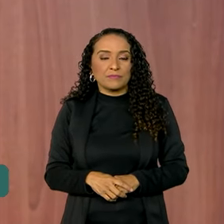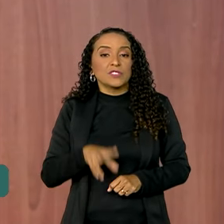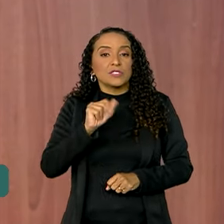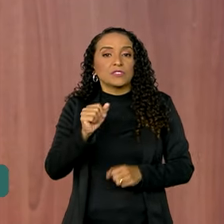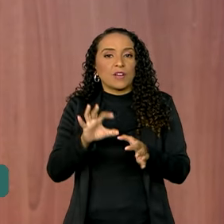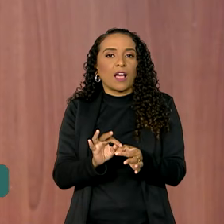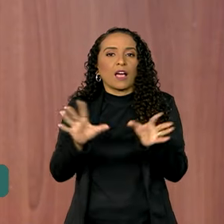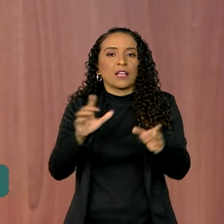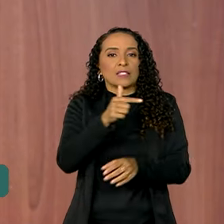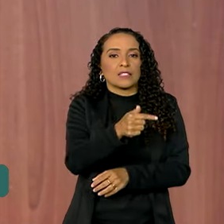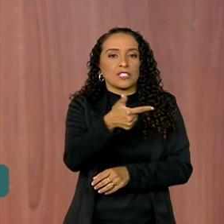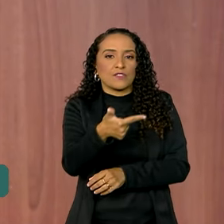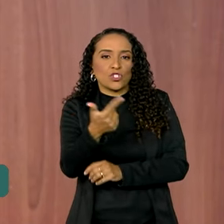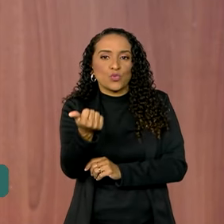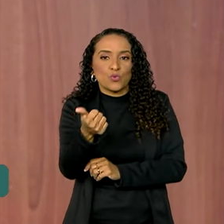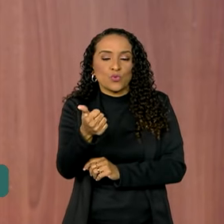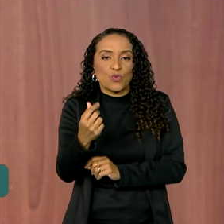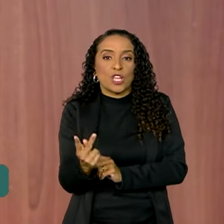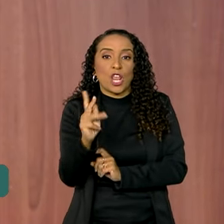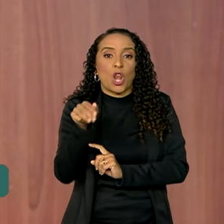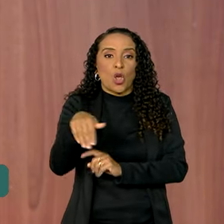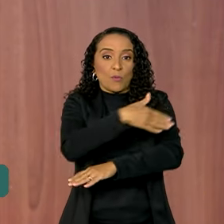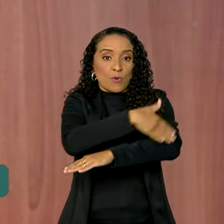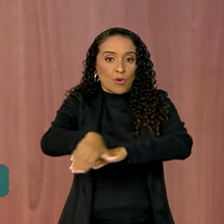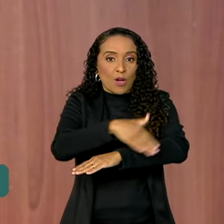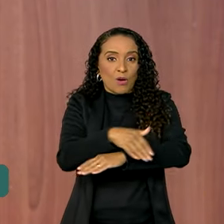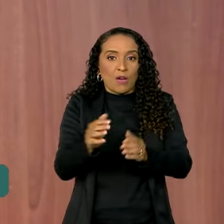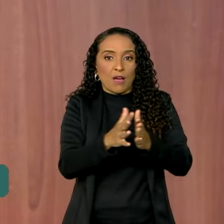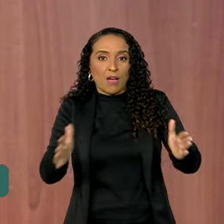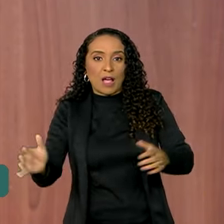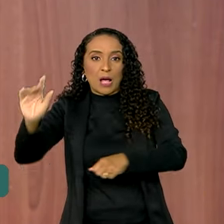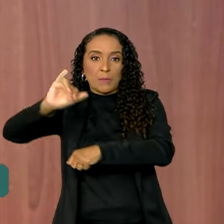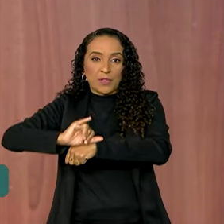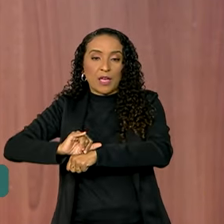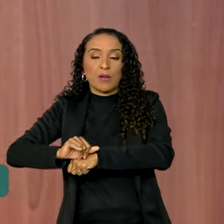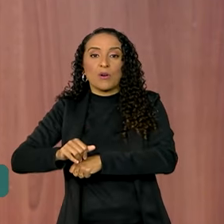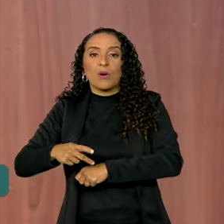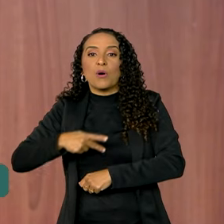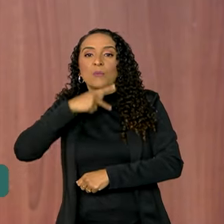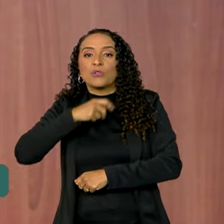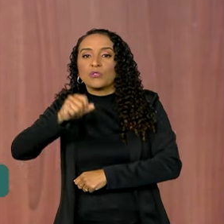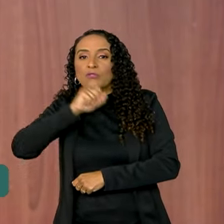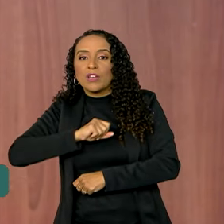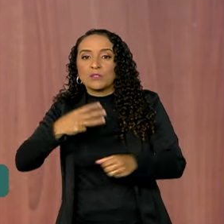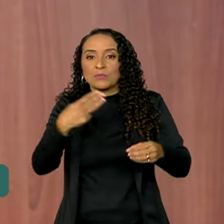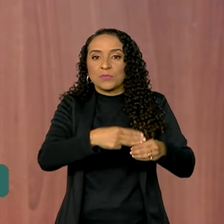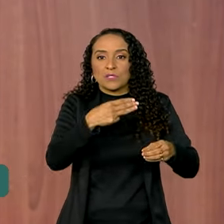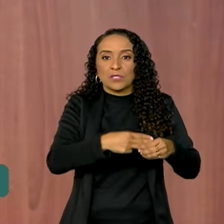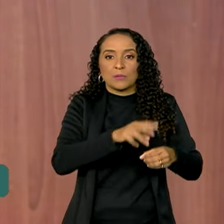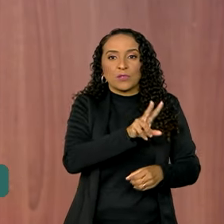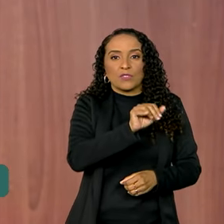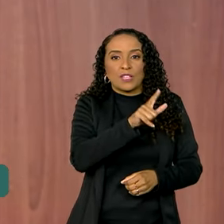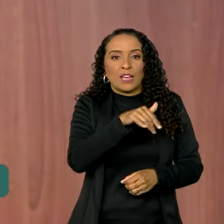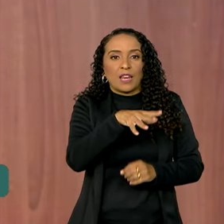Serão concedidos 721 quilômetros da rodovia entre a capital do estado, Porto Velho, e o município de Vilhena,